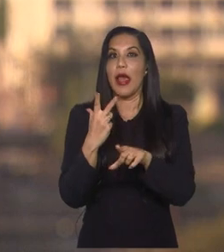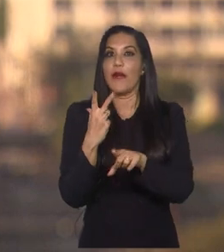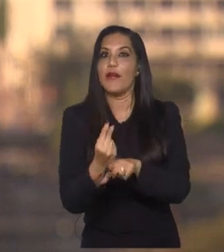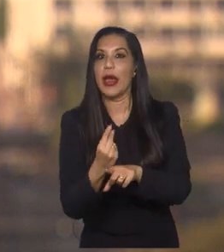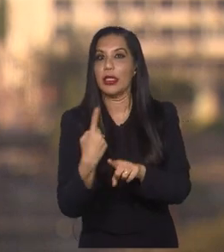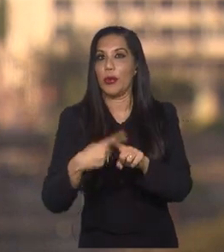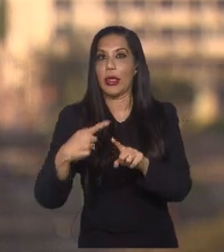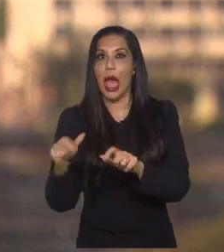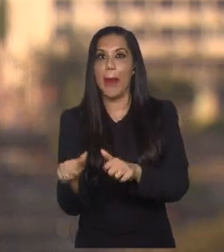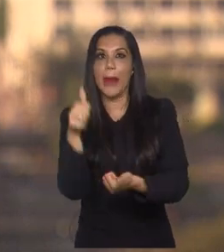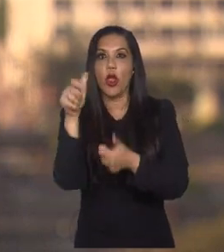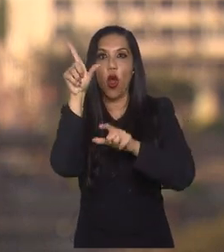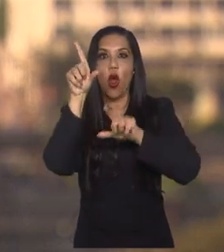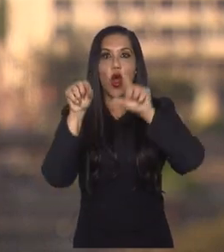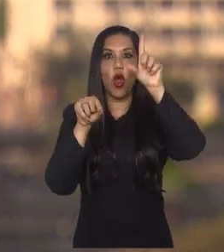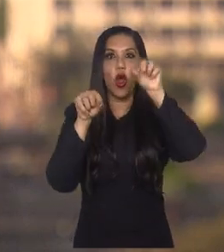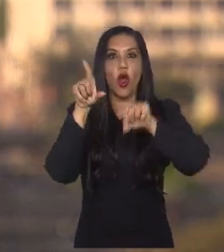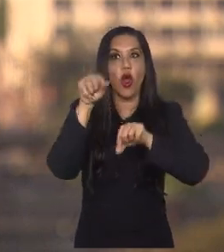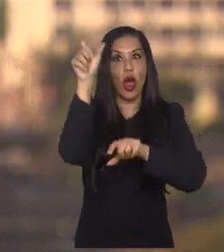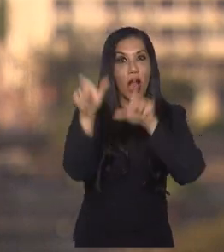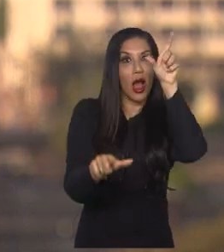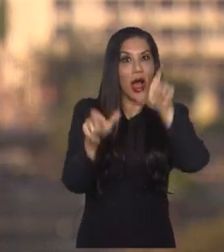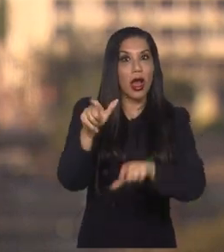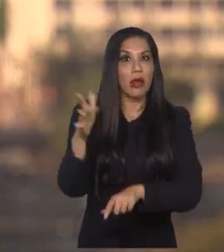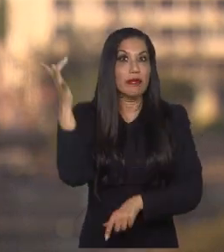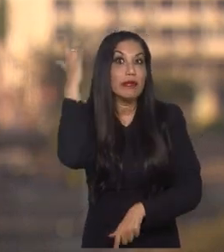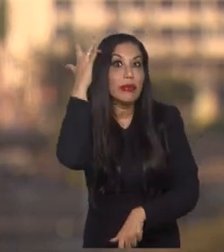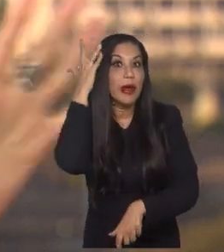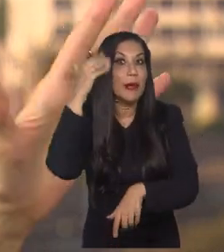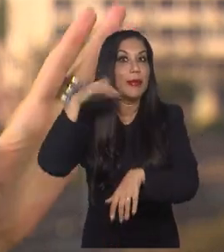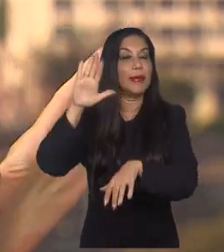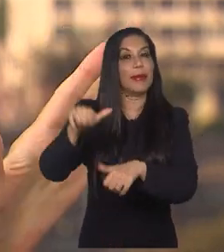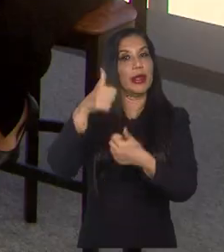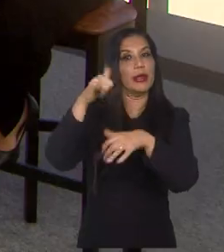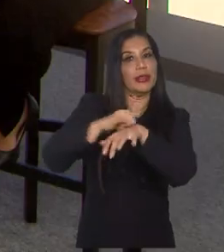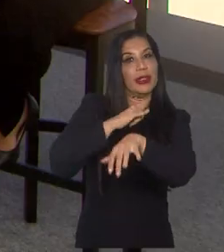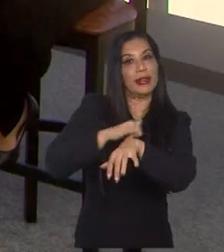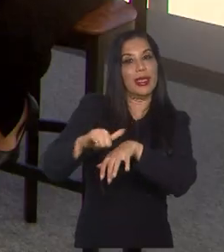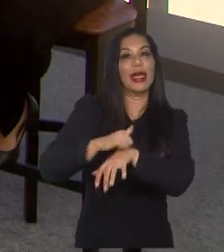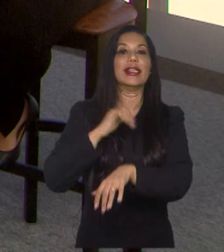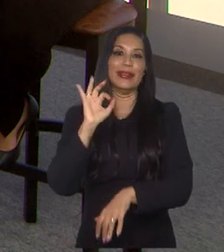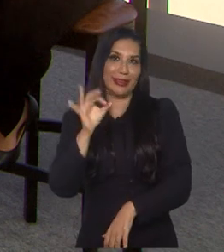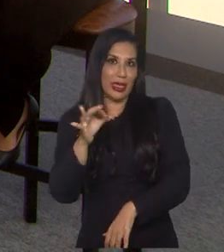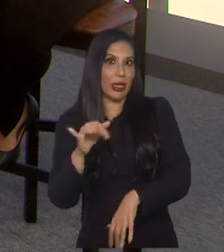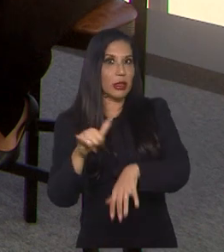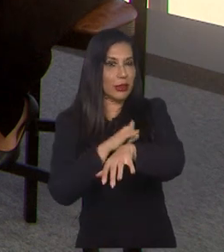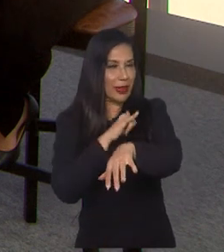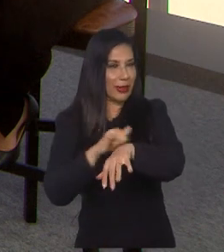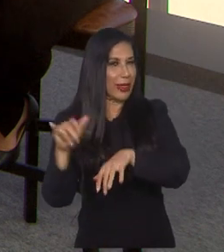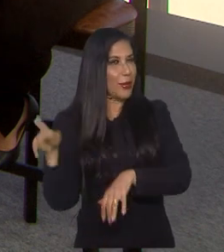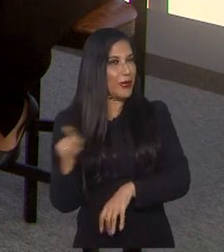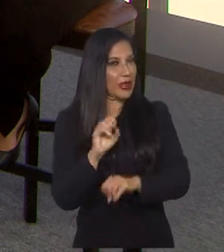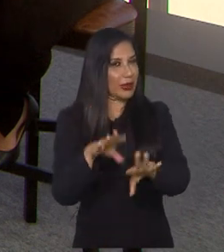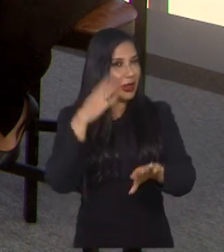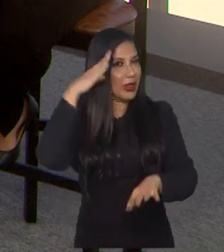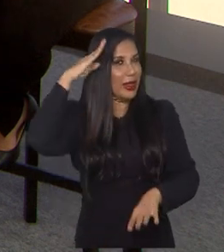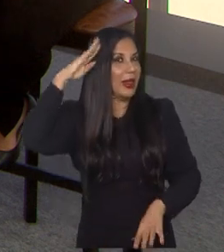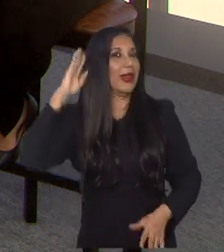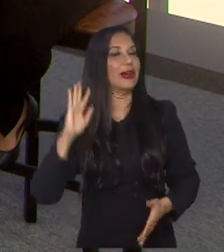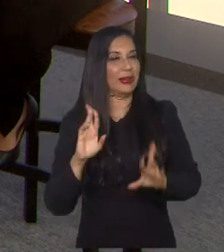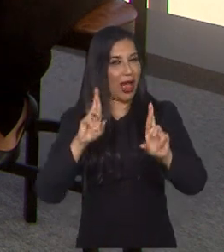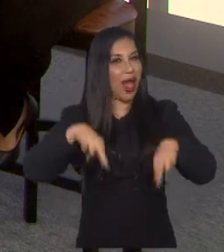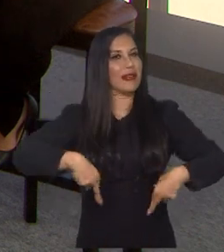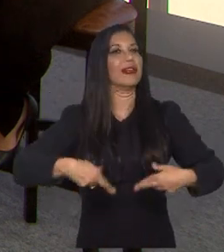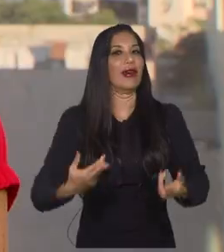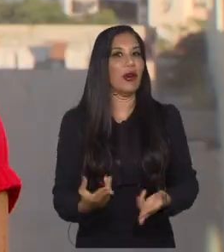porque ela tem as melhores jogadoras, mas porque ela tem o melhor plano de jogo. É isso, né? Ela é bem estratégica. estratégica. E não tem como negar,